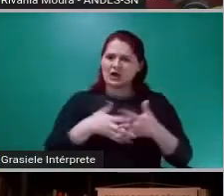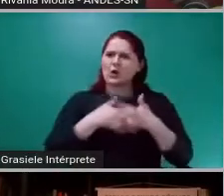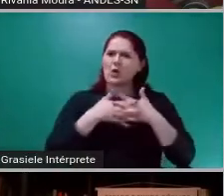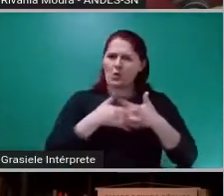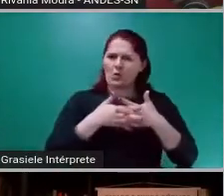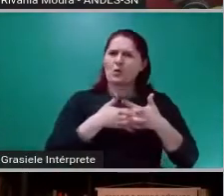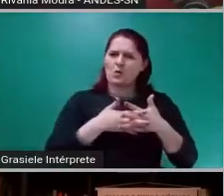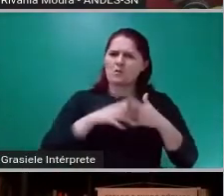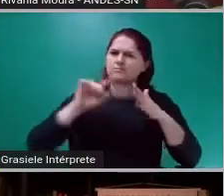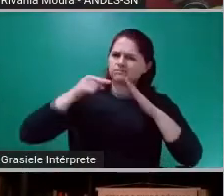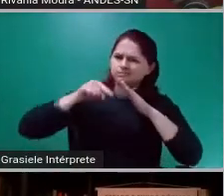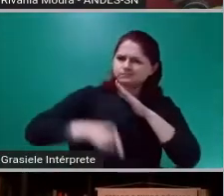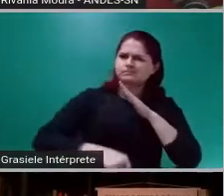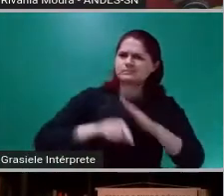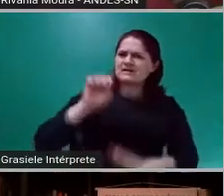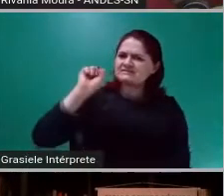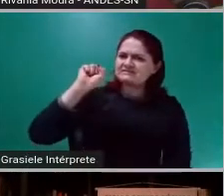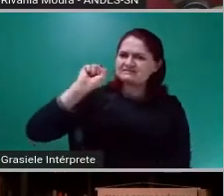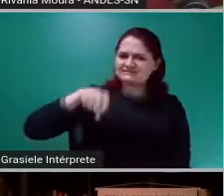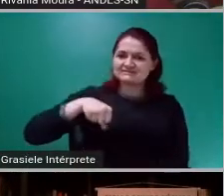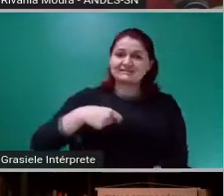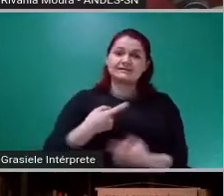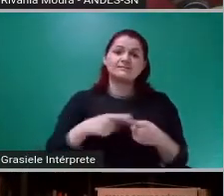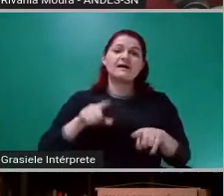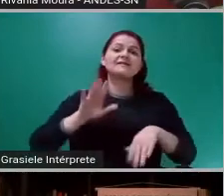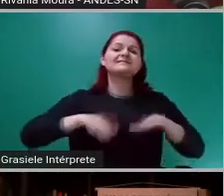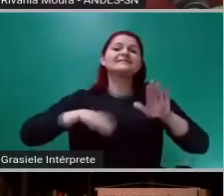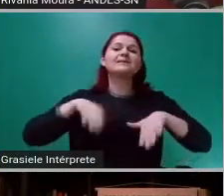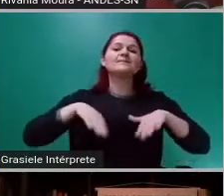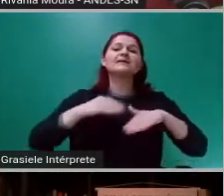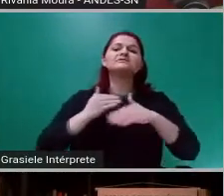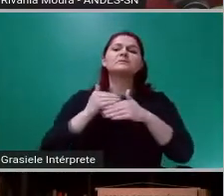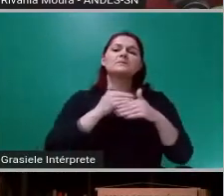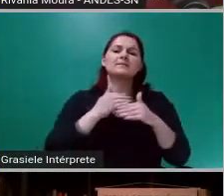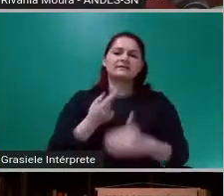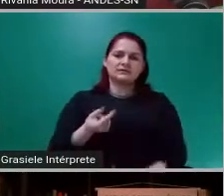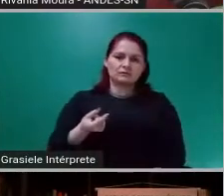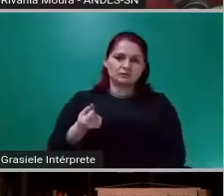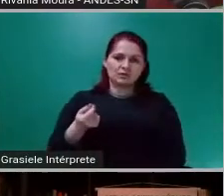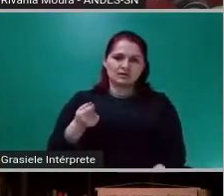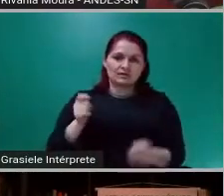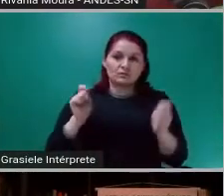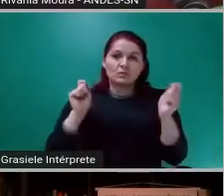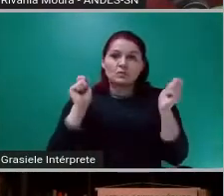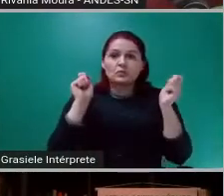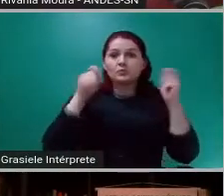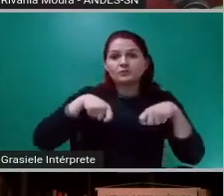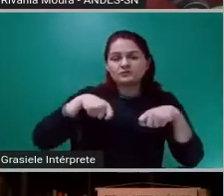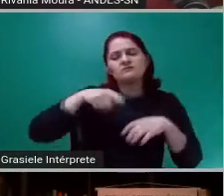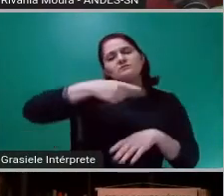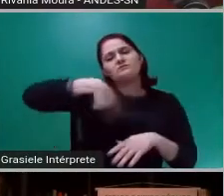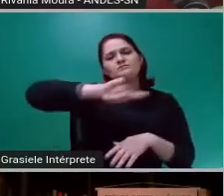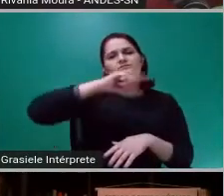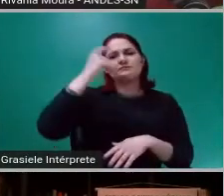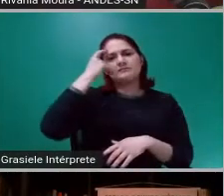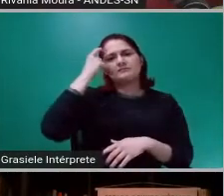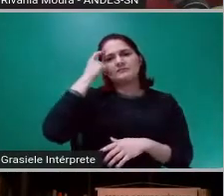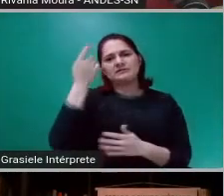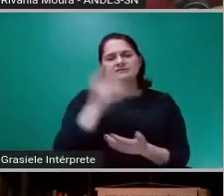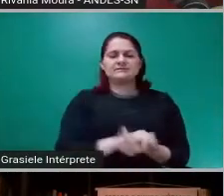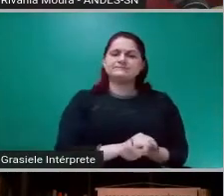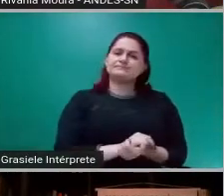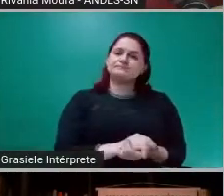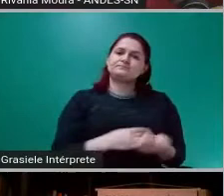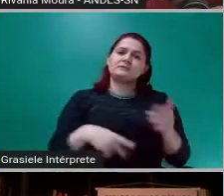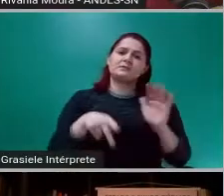determinados padrões monetários é que permitem esta junção do ponto de vista